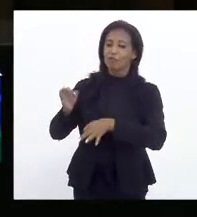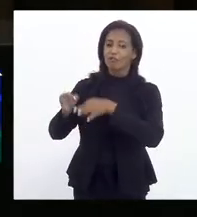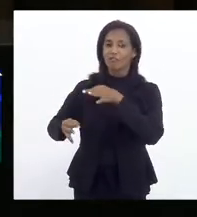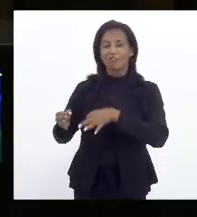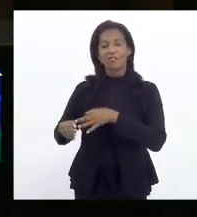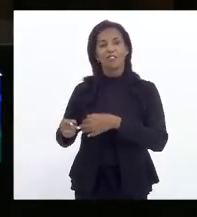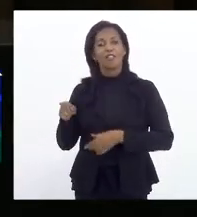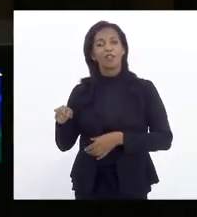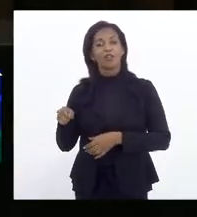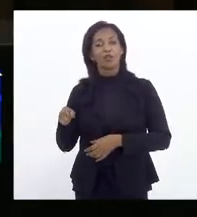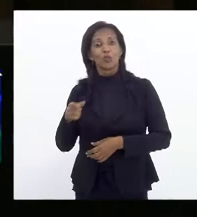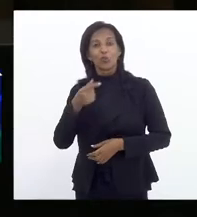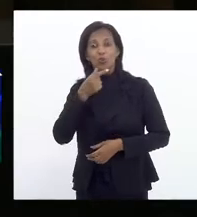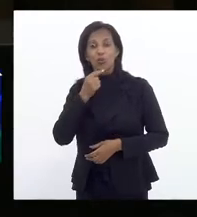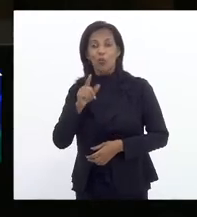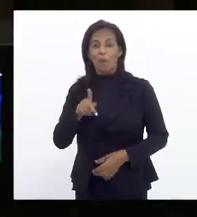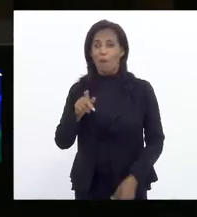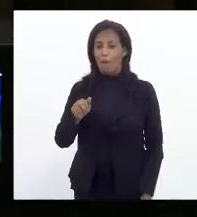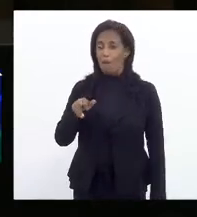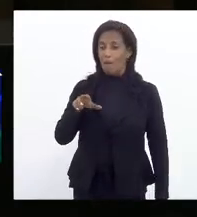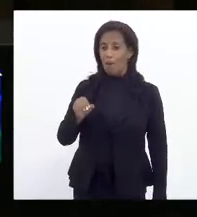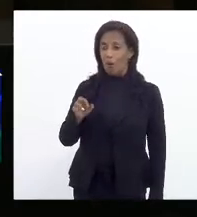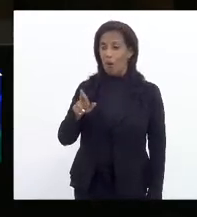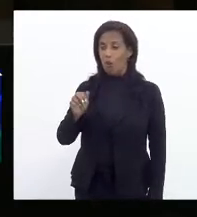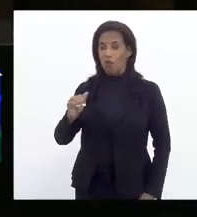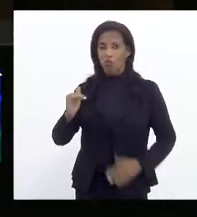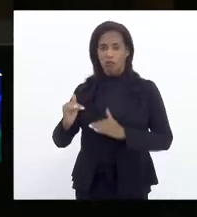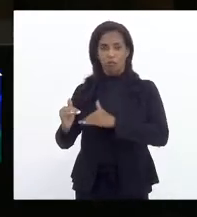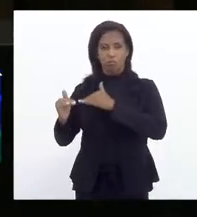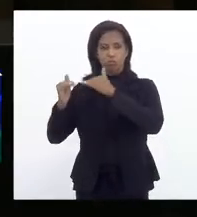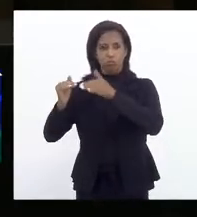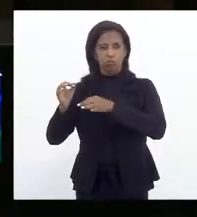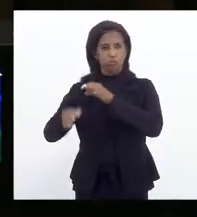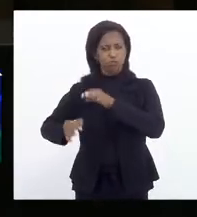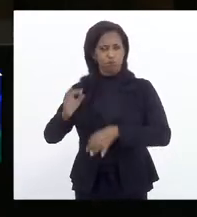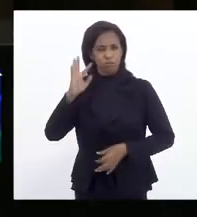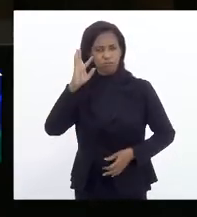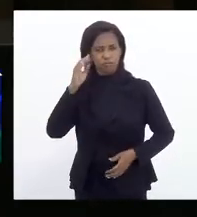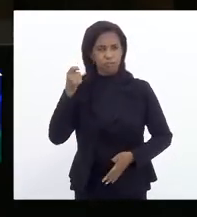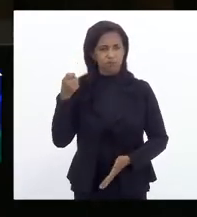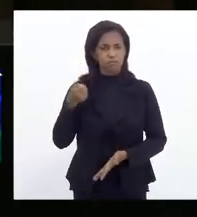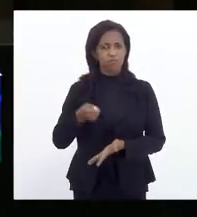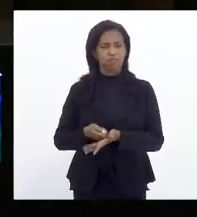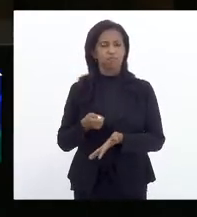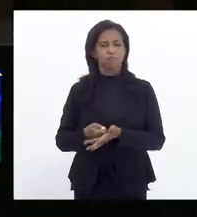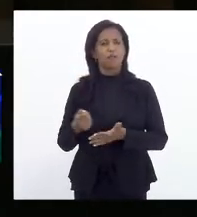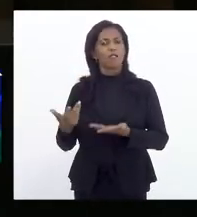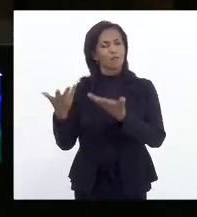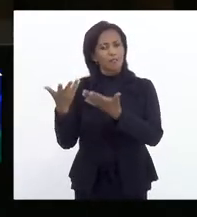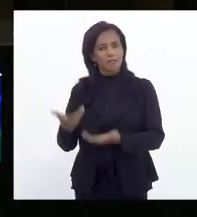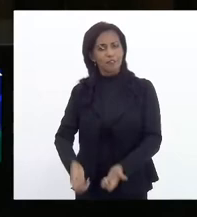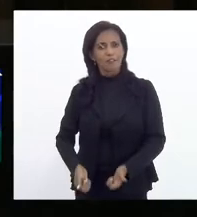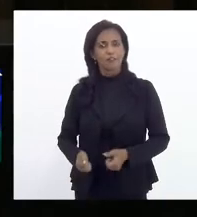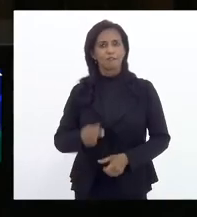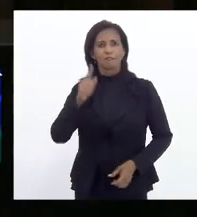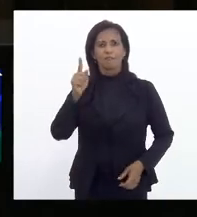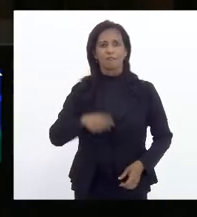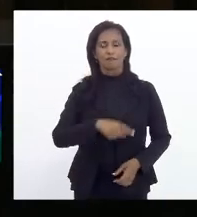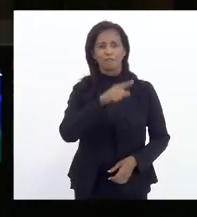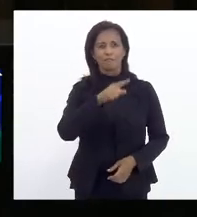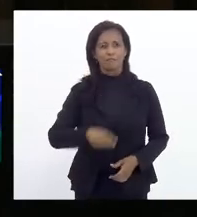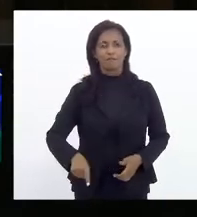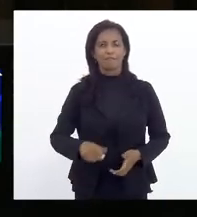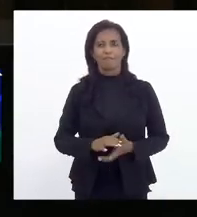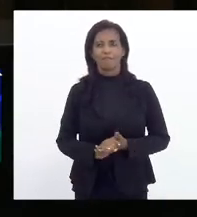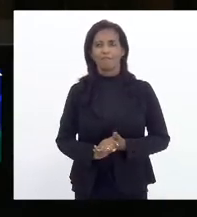desembargador Paulo Rangel deu a sua decisão favorável, suspendendo